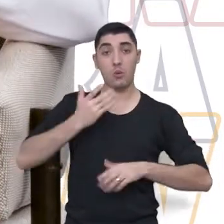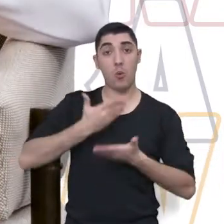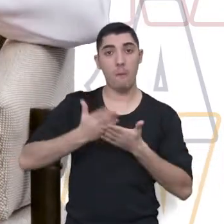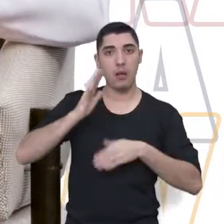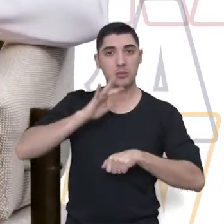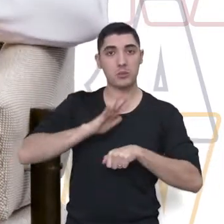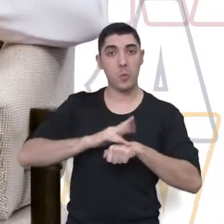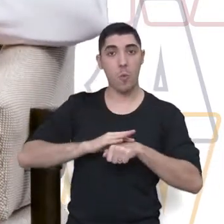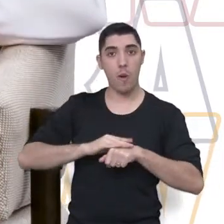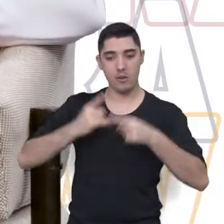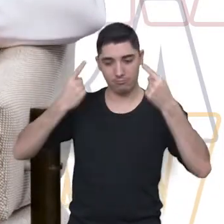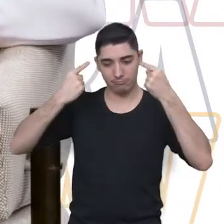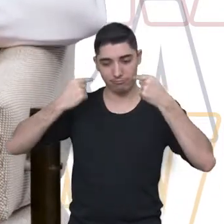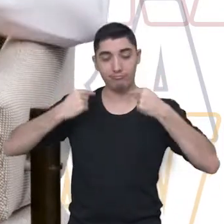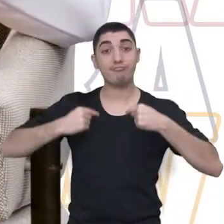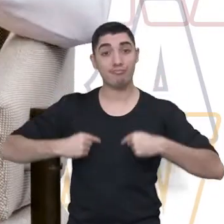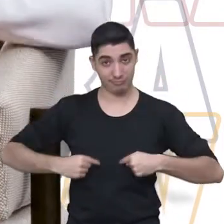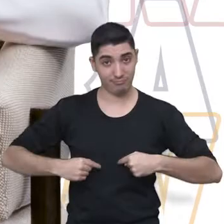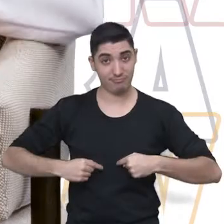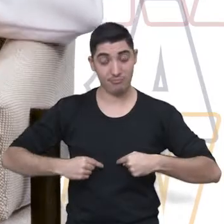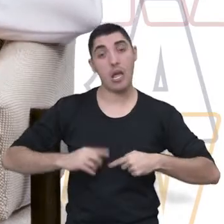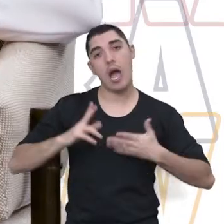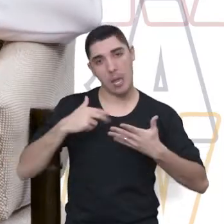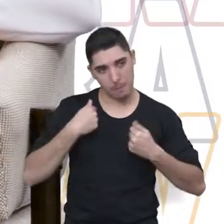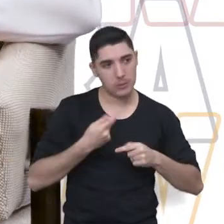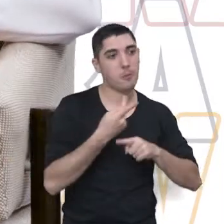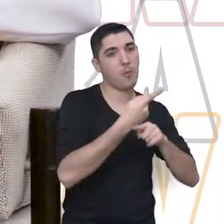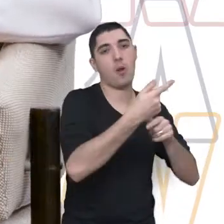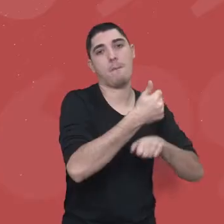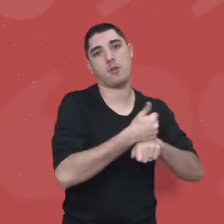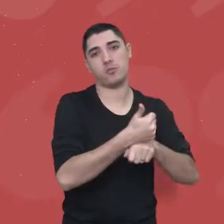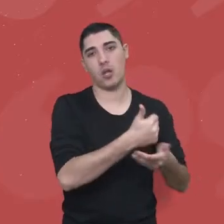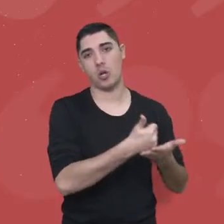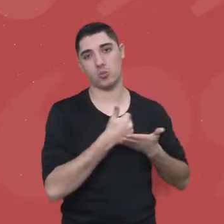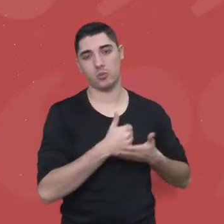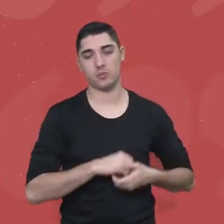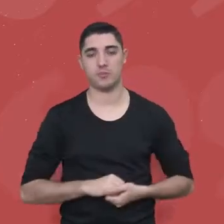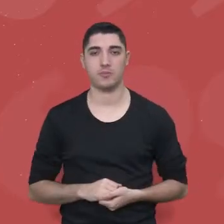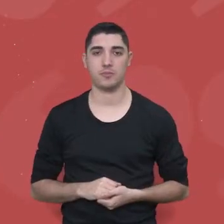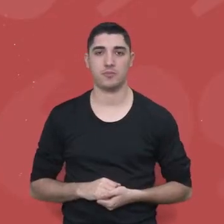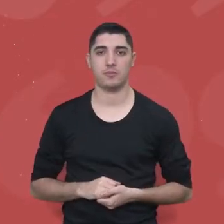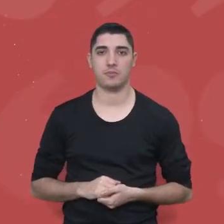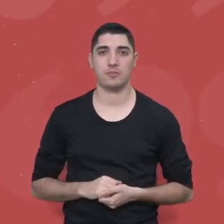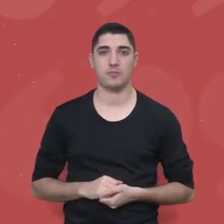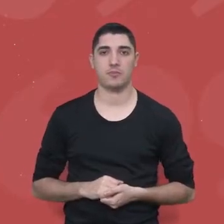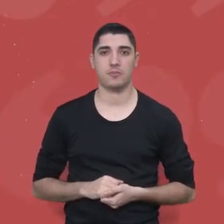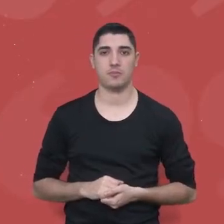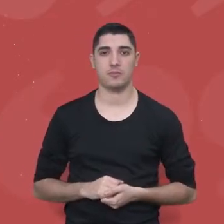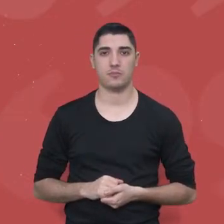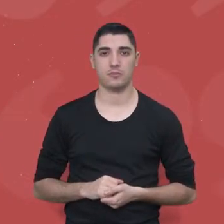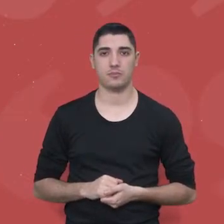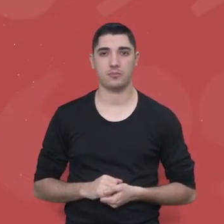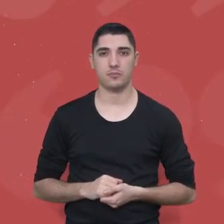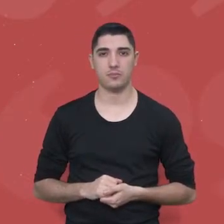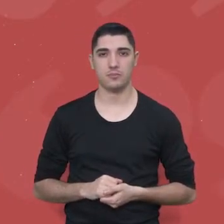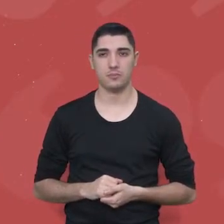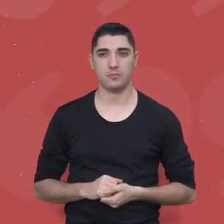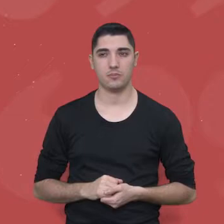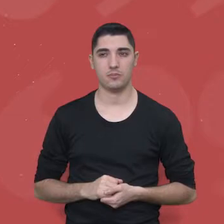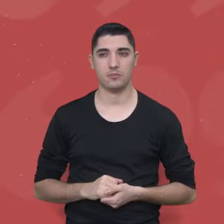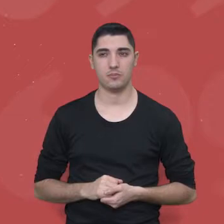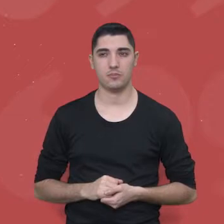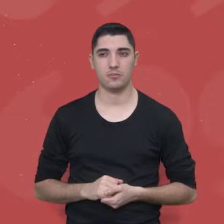adoece realmente, né? Fisicamente. Então, eu preciso buscar ajuda. Por que a morte ainda é um assunto